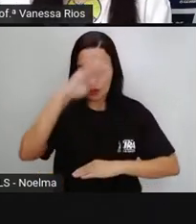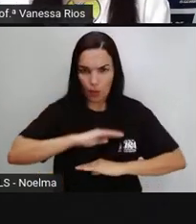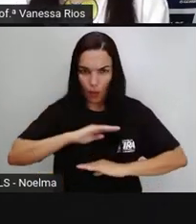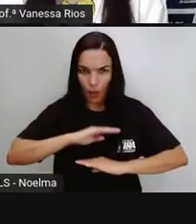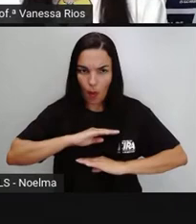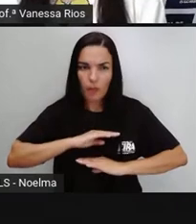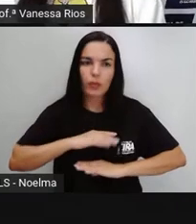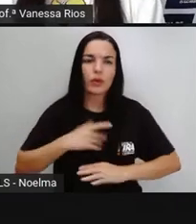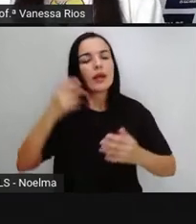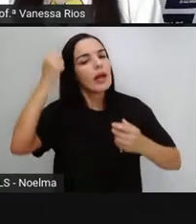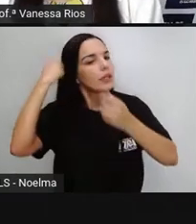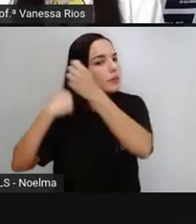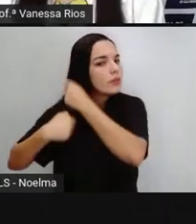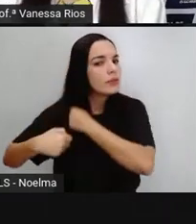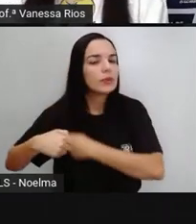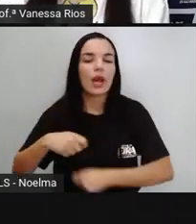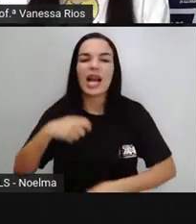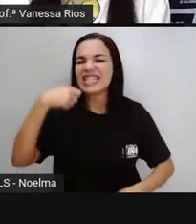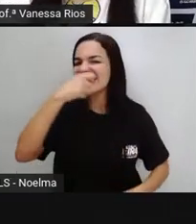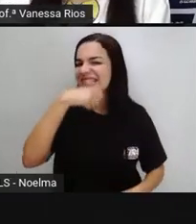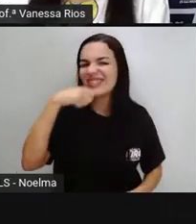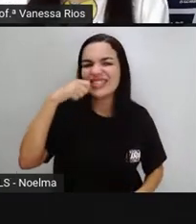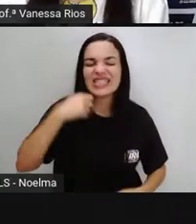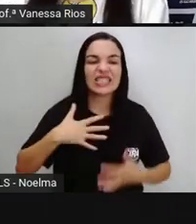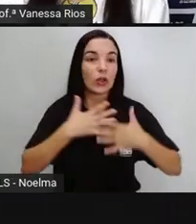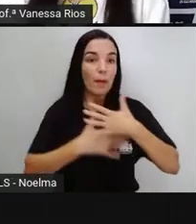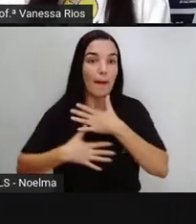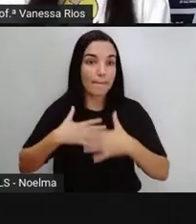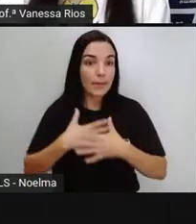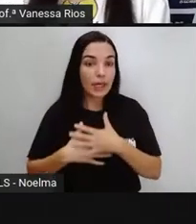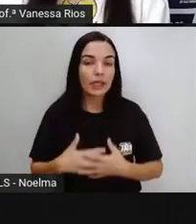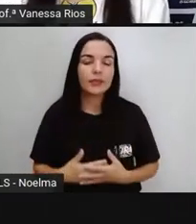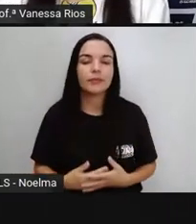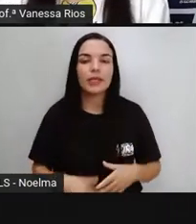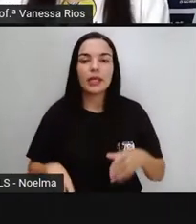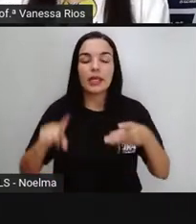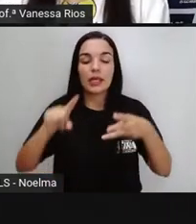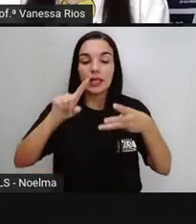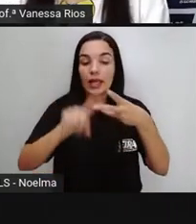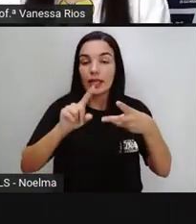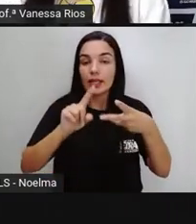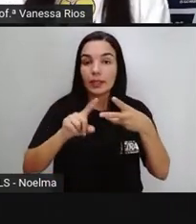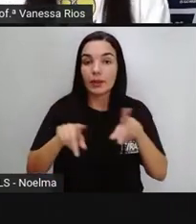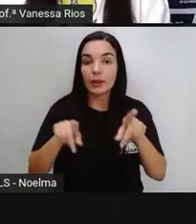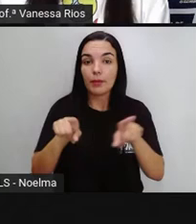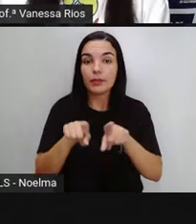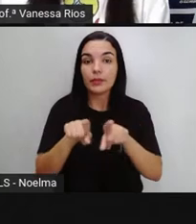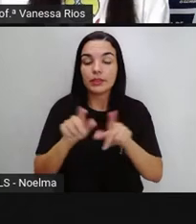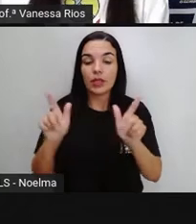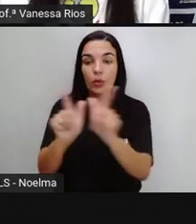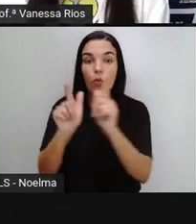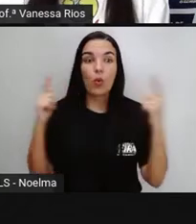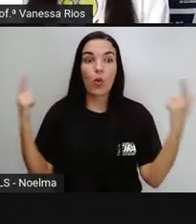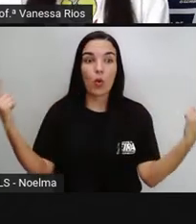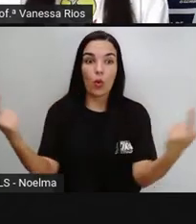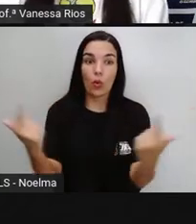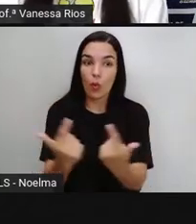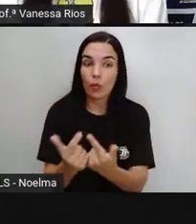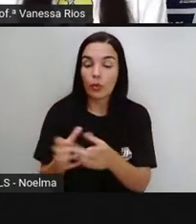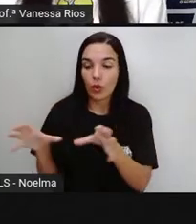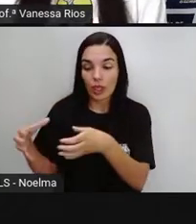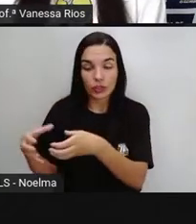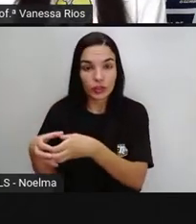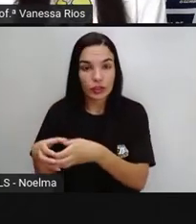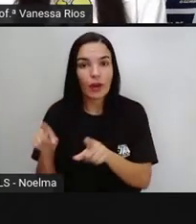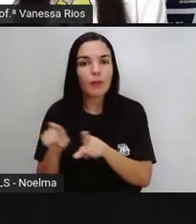Encher o cabelo, escovar os dentes, tomar banho. A higiene pode ser também coletiva, e aí